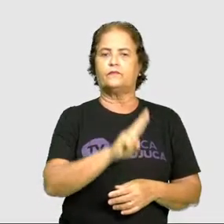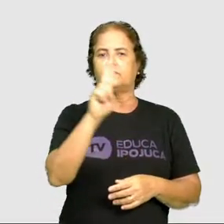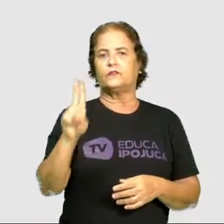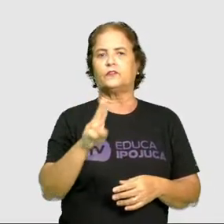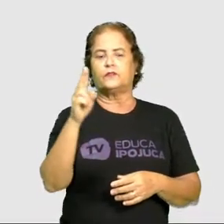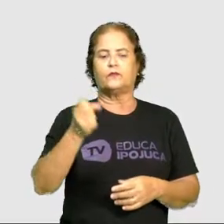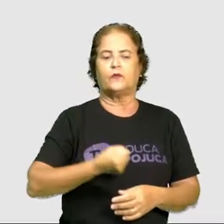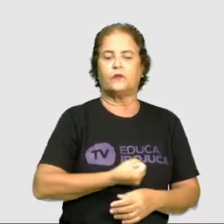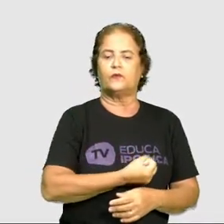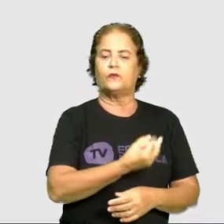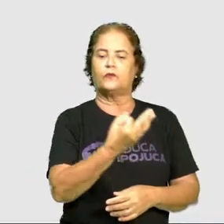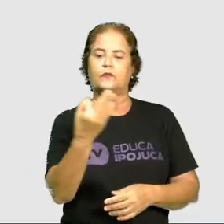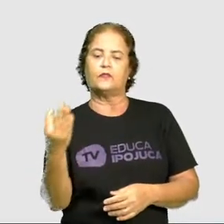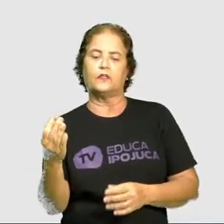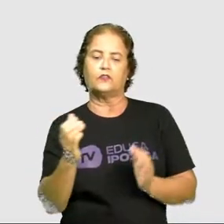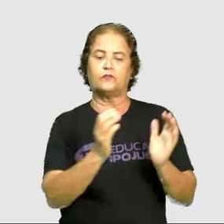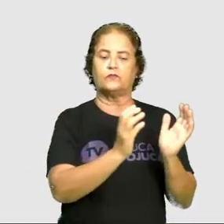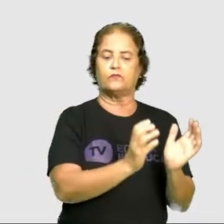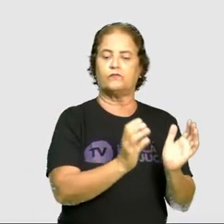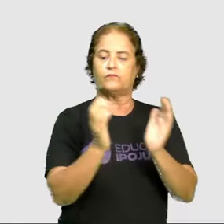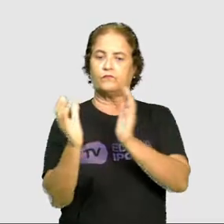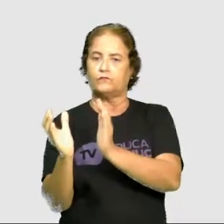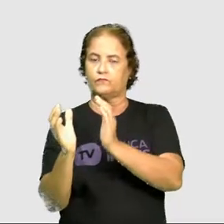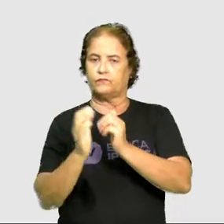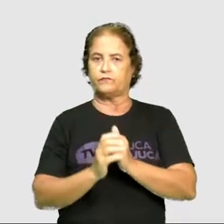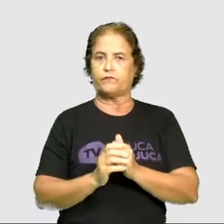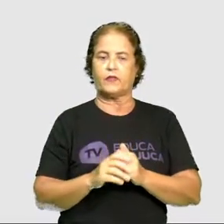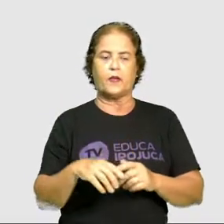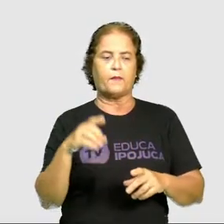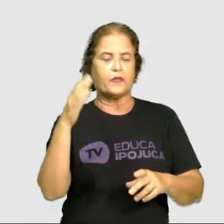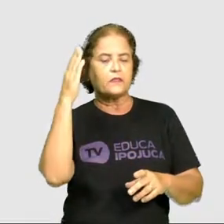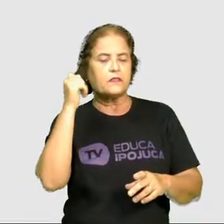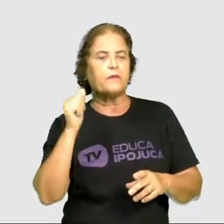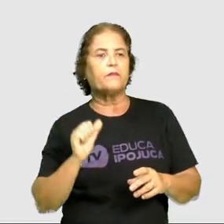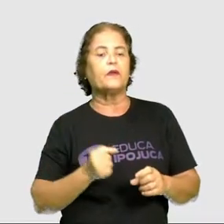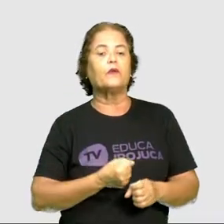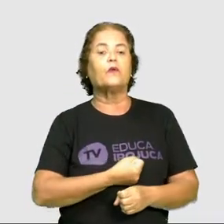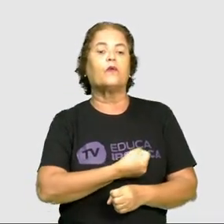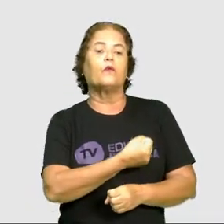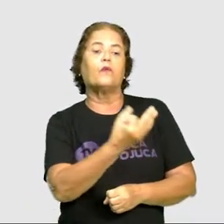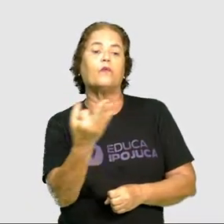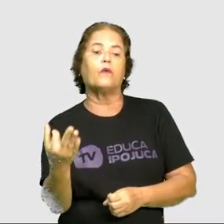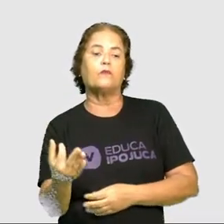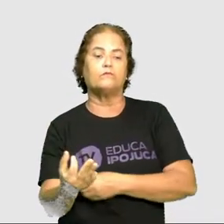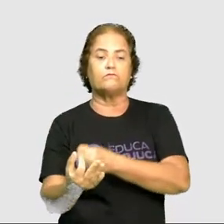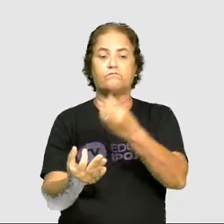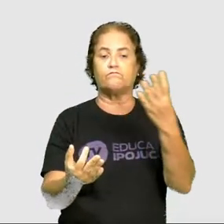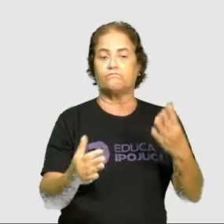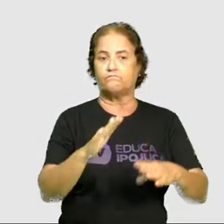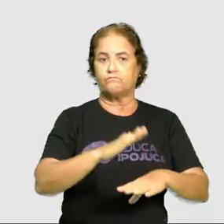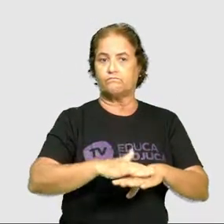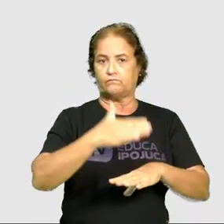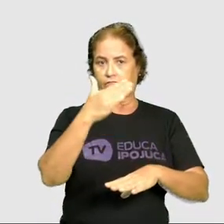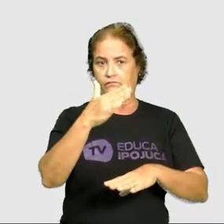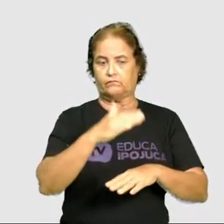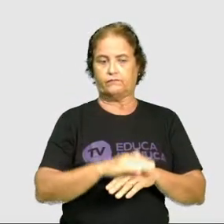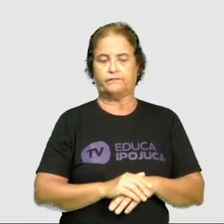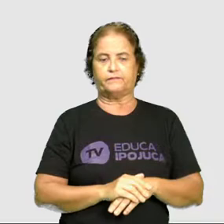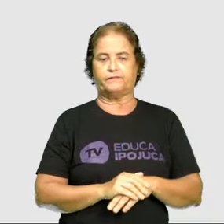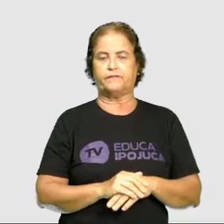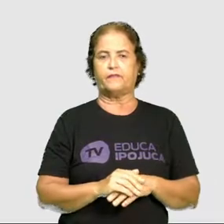Portanto, teremos que contar cada coleção para descobrir qual que tem maior quantidade. Sendo assim,